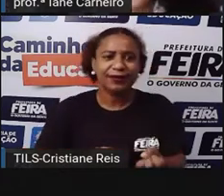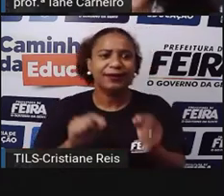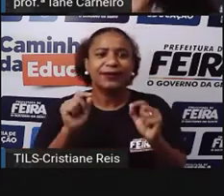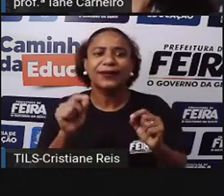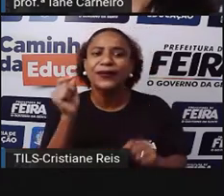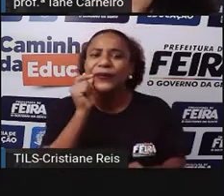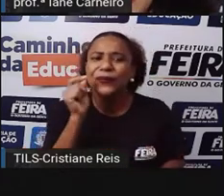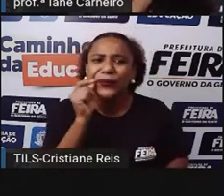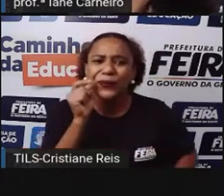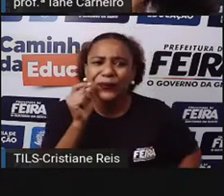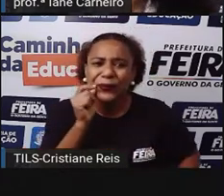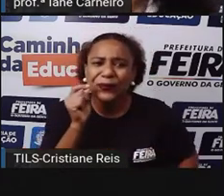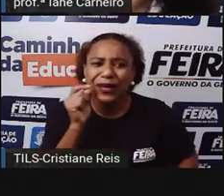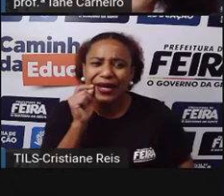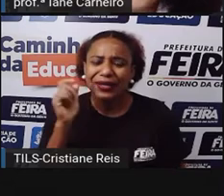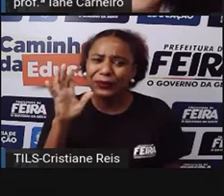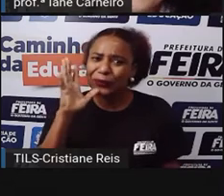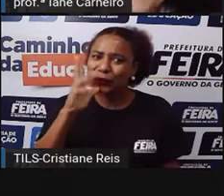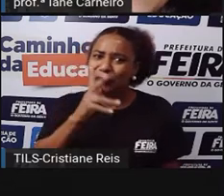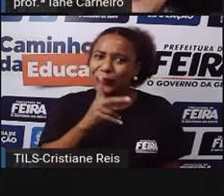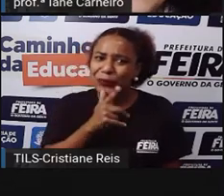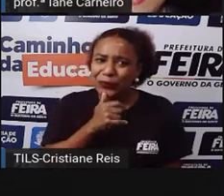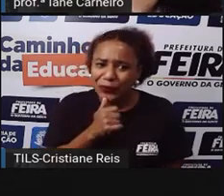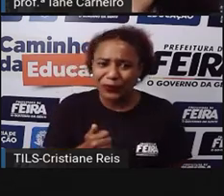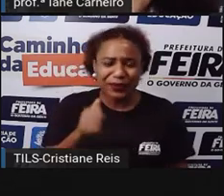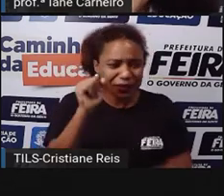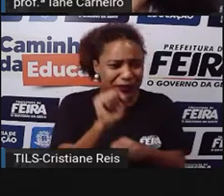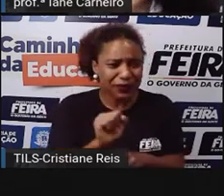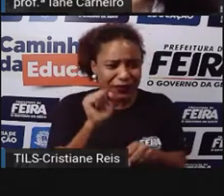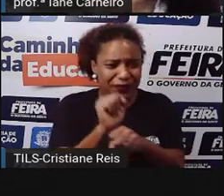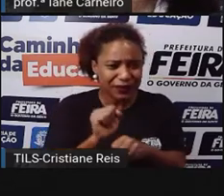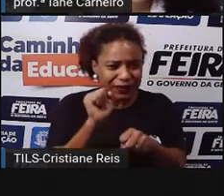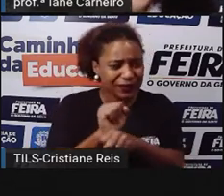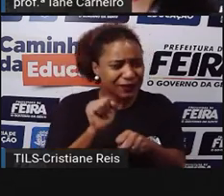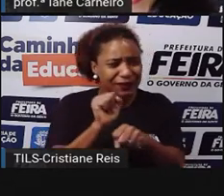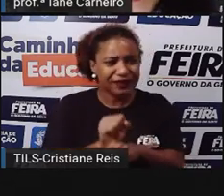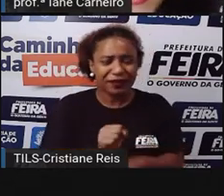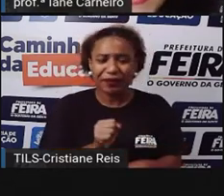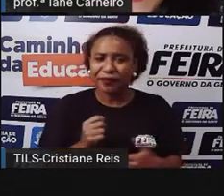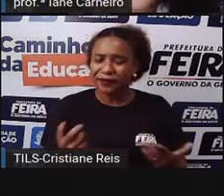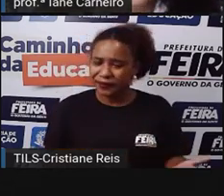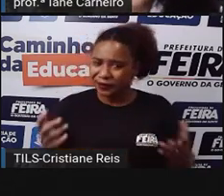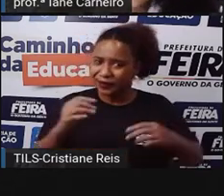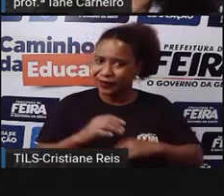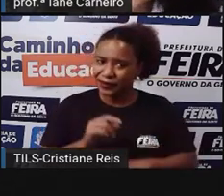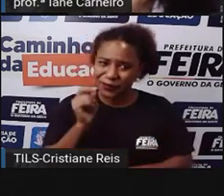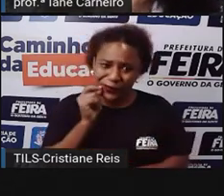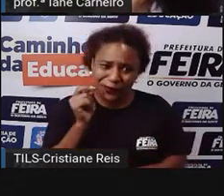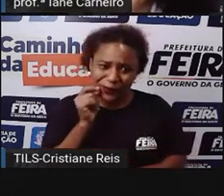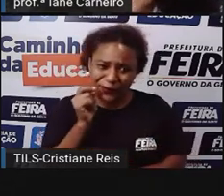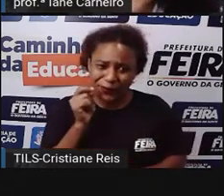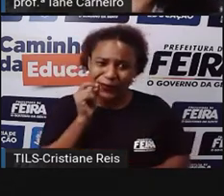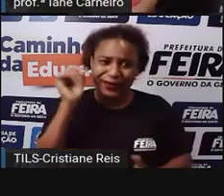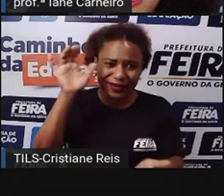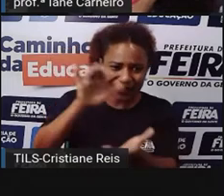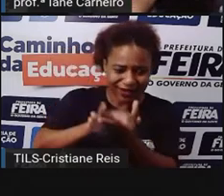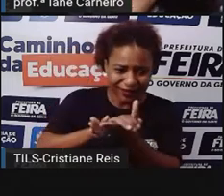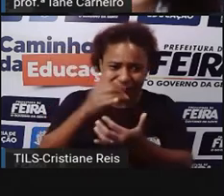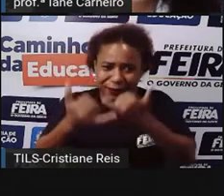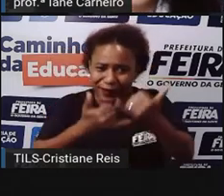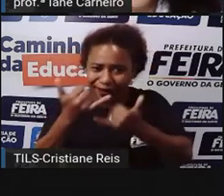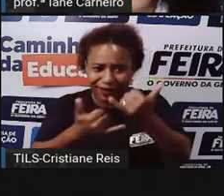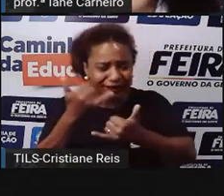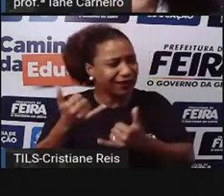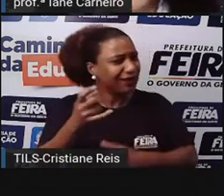ratinho Pensa que é Para me fazer esperar Dessa maneira Será que ele acha Que casamento é brincadeira?